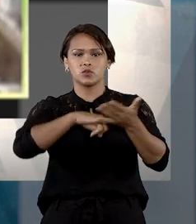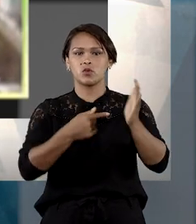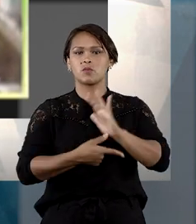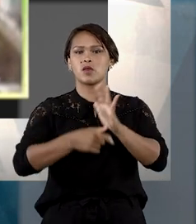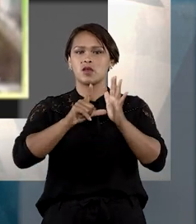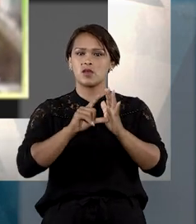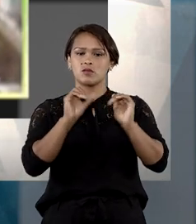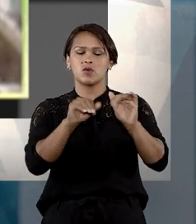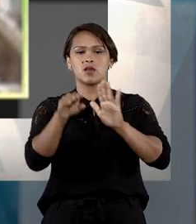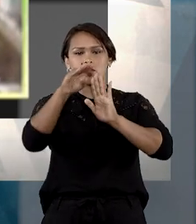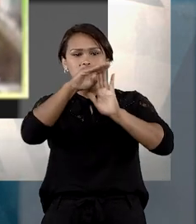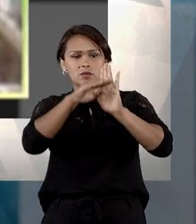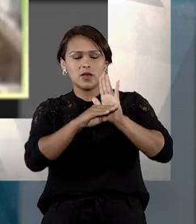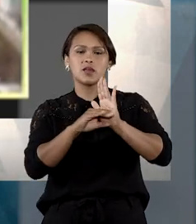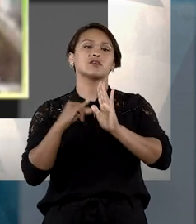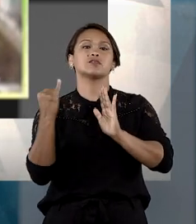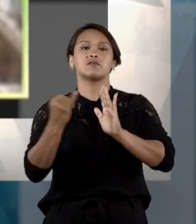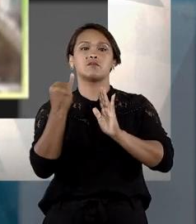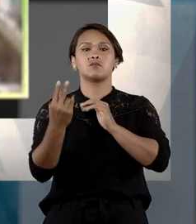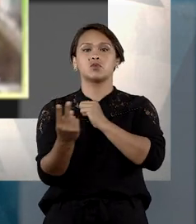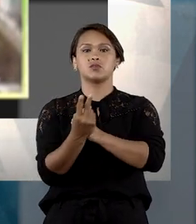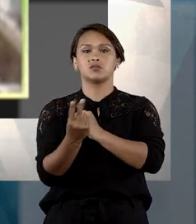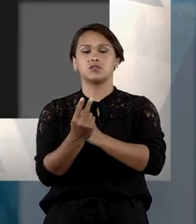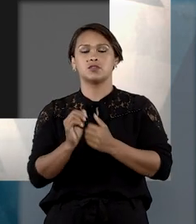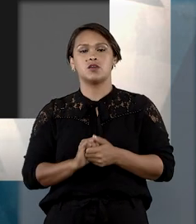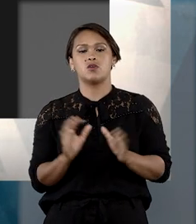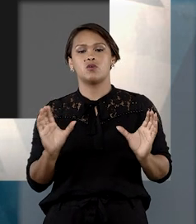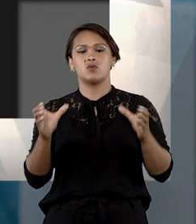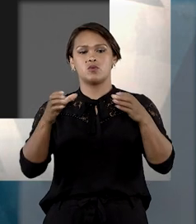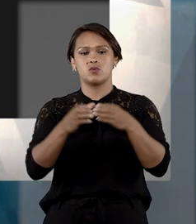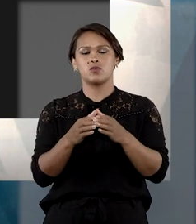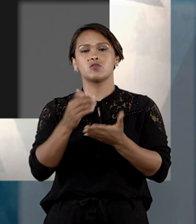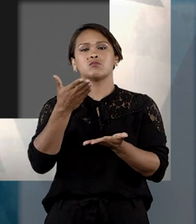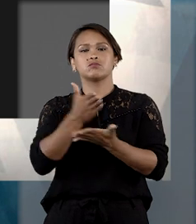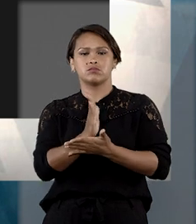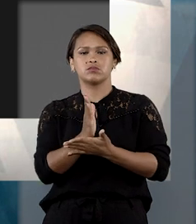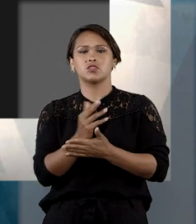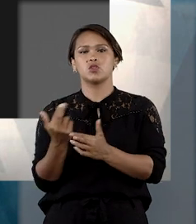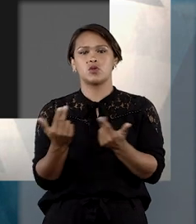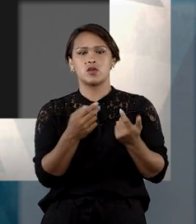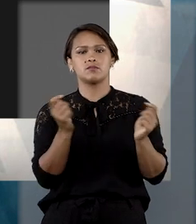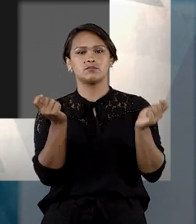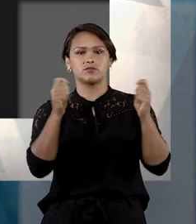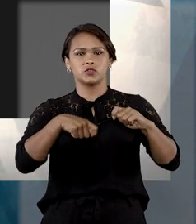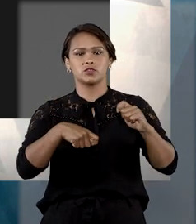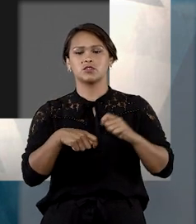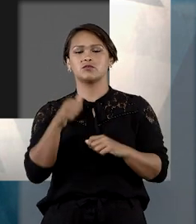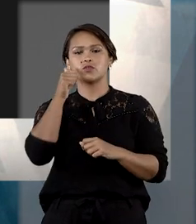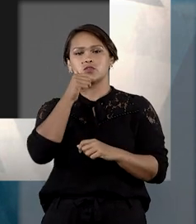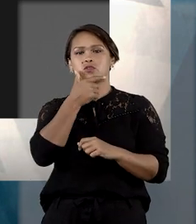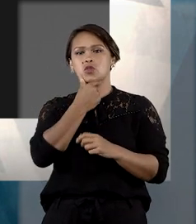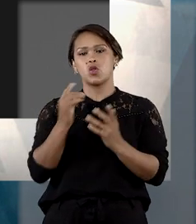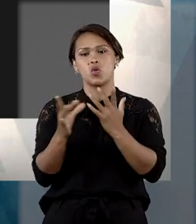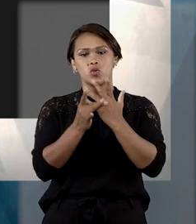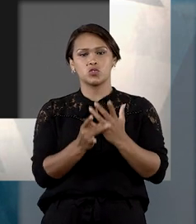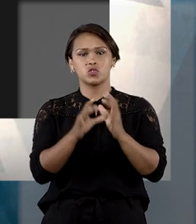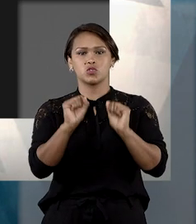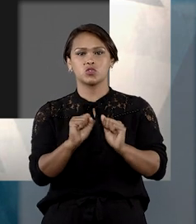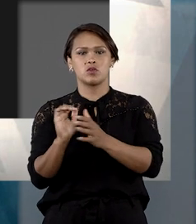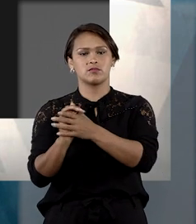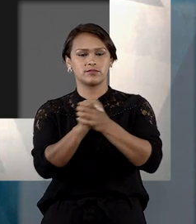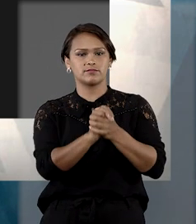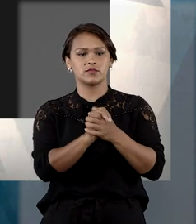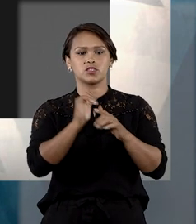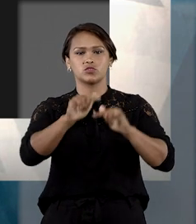venha a estabelecer cláusula ainda mais protetiva. O colegiado considerou assim ser possível que os noivos ou companheiros,